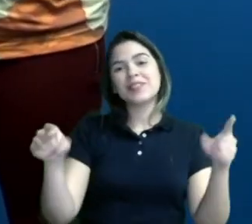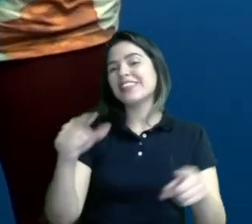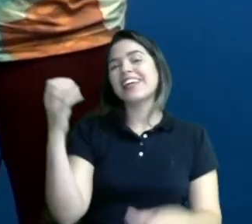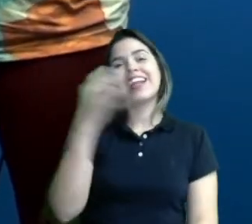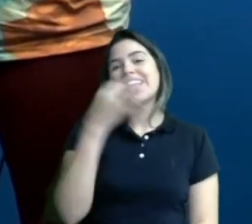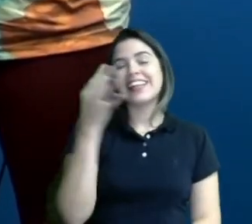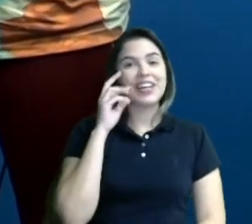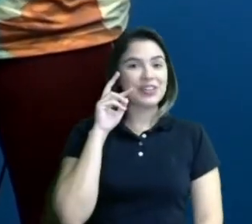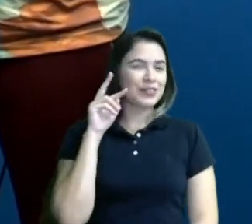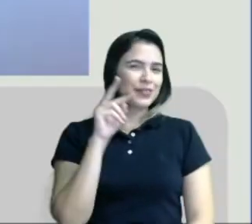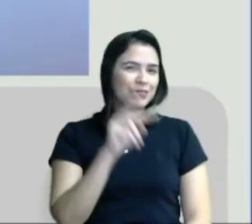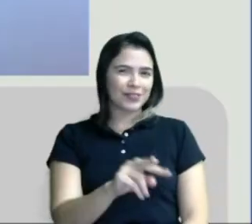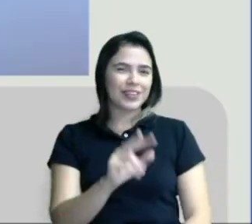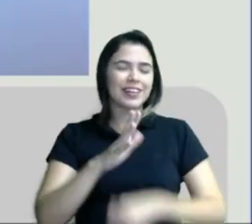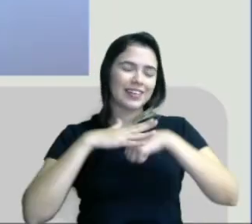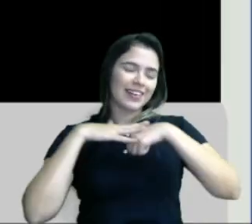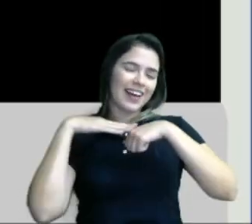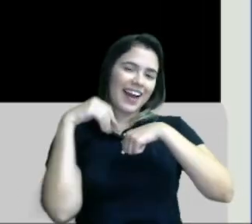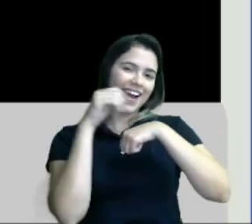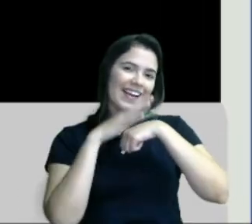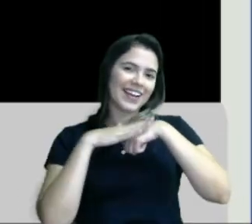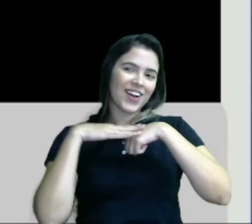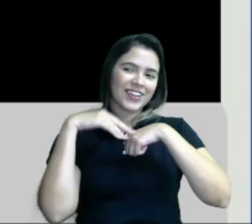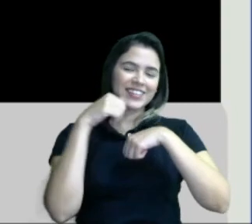Vejam como ela é. Bem carinhosa.